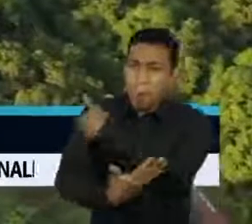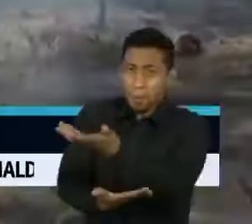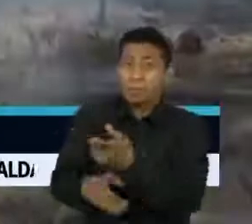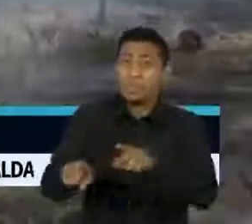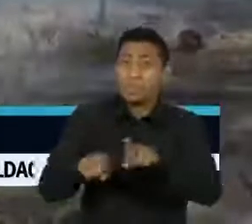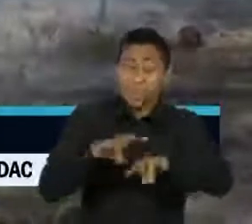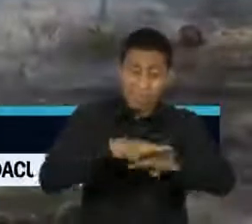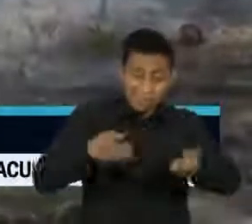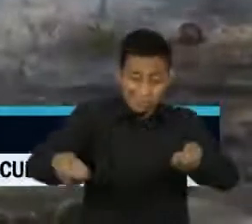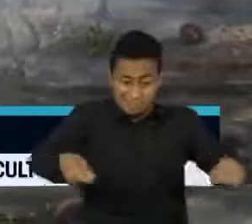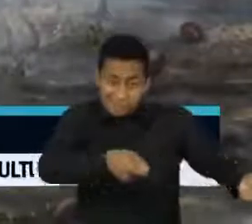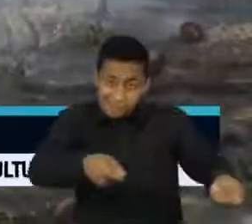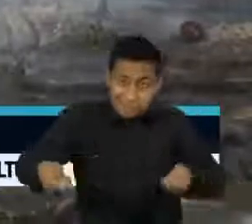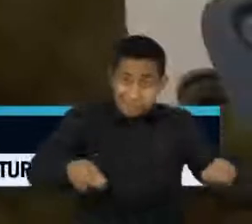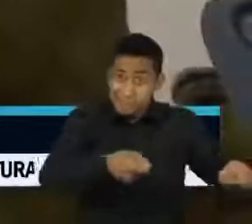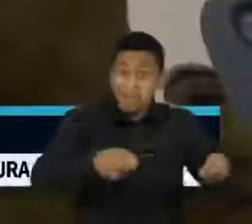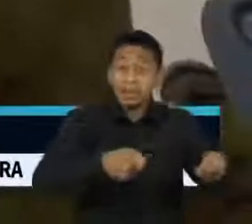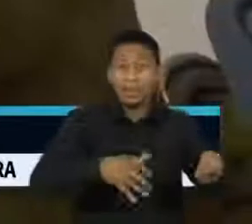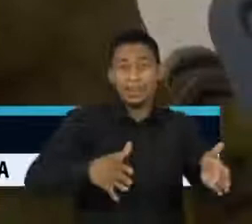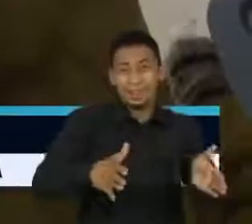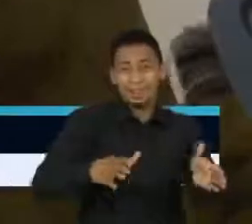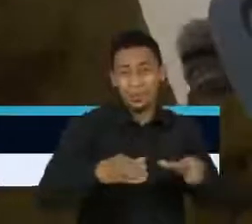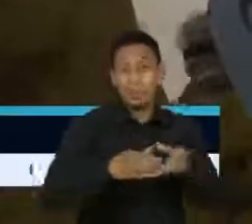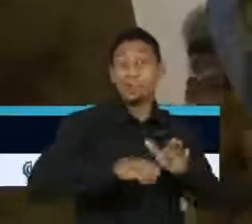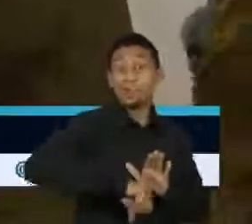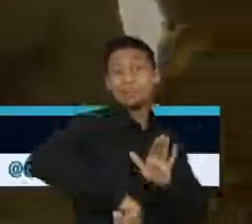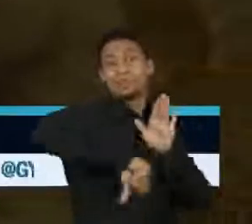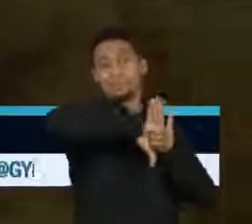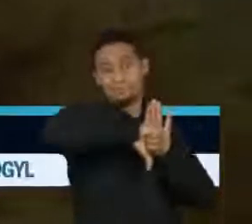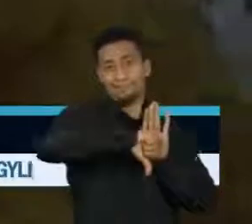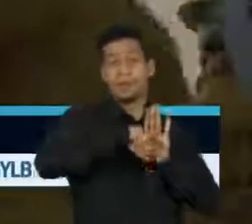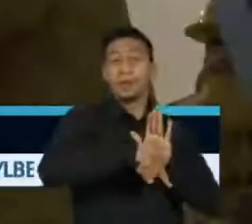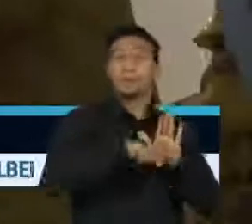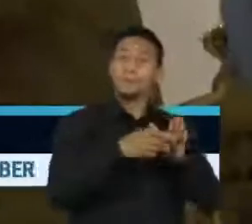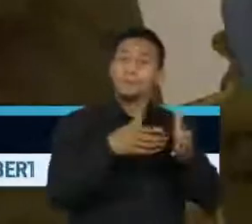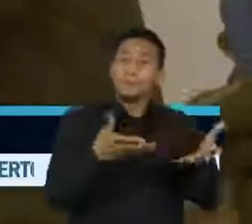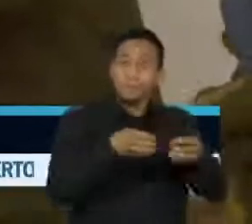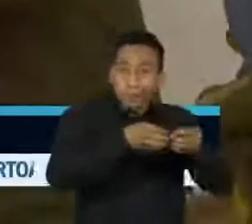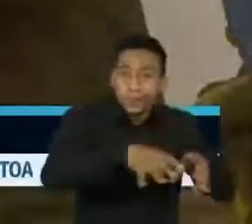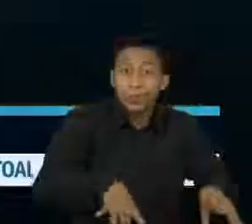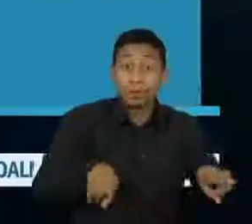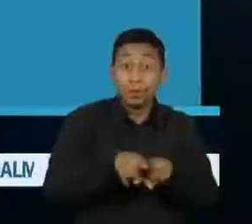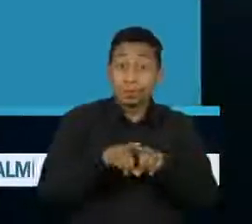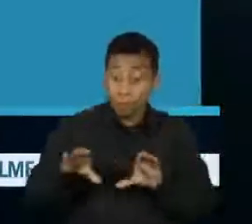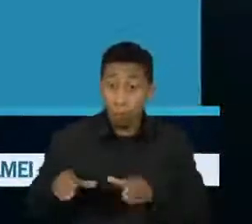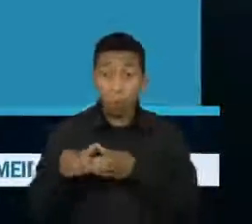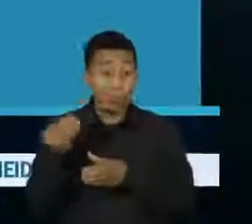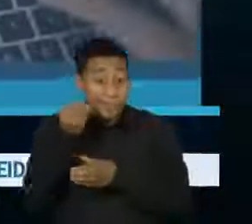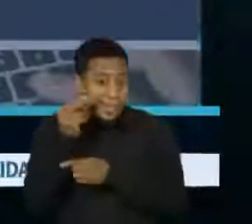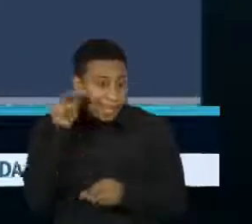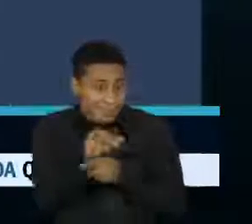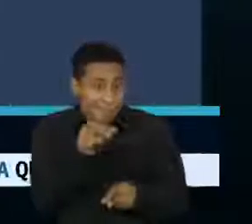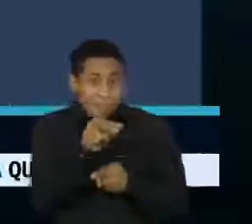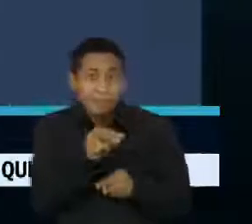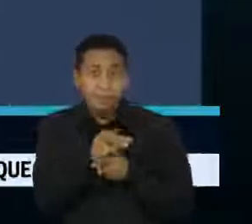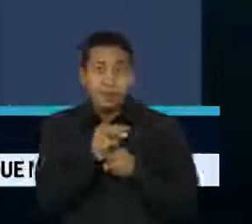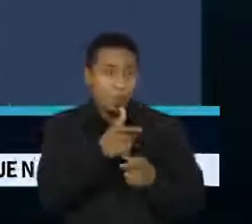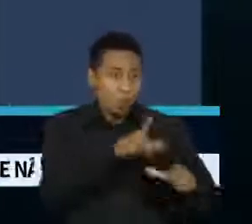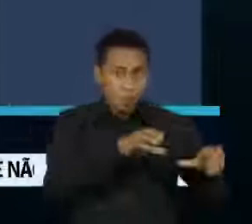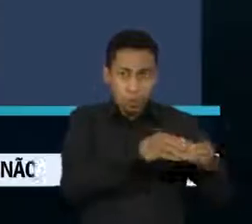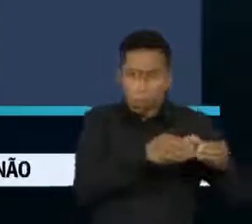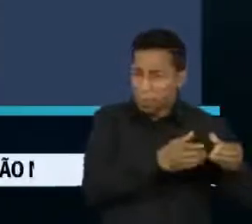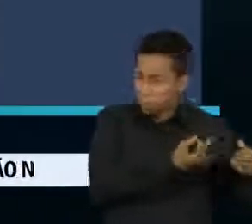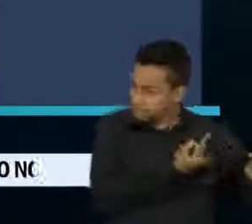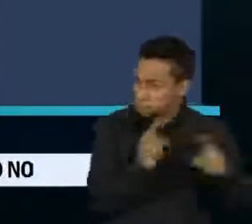riquezas. Os ataques que não param estão matando também quem tenta proteger o meio ambiente. O relatório divulgado nesta